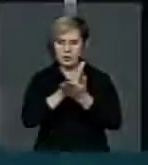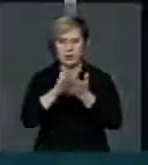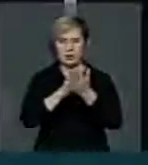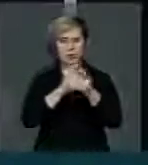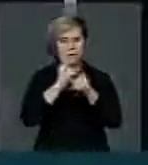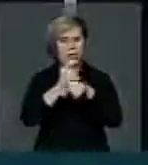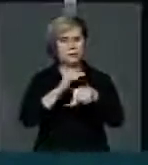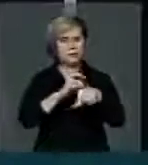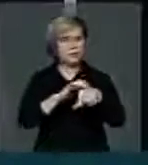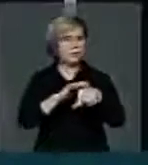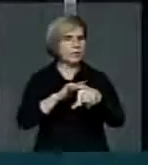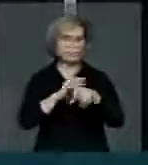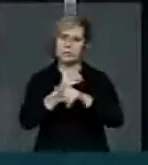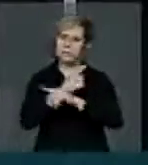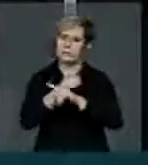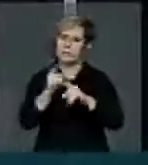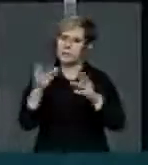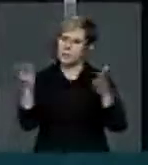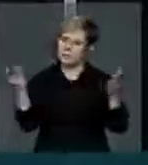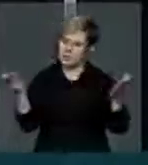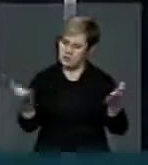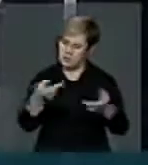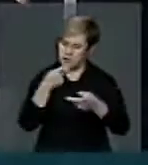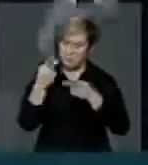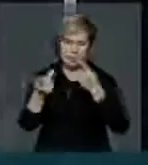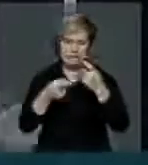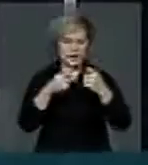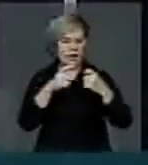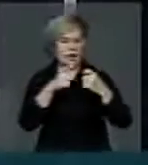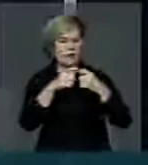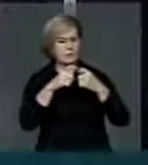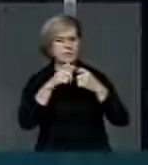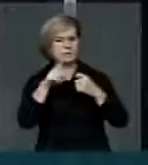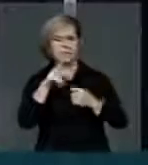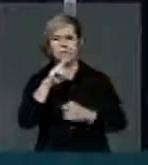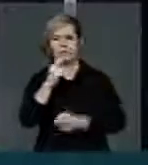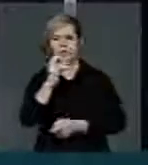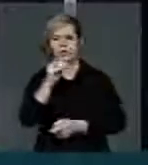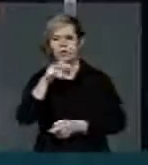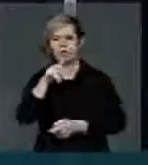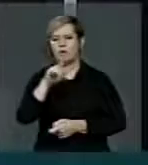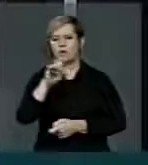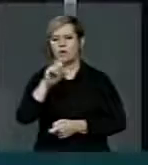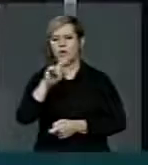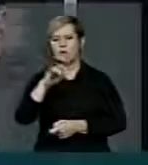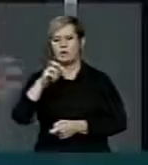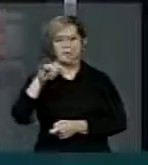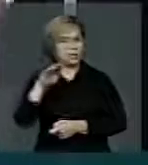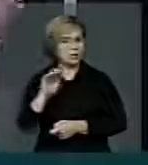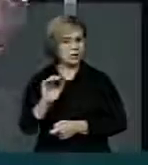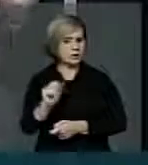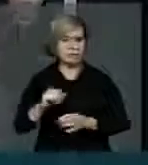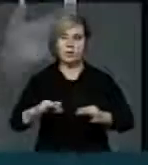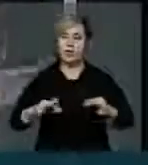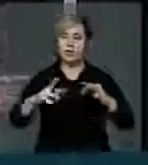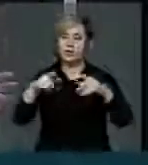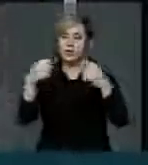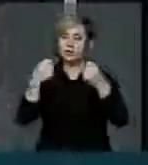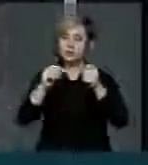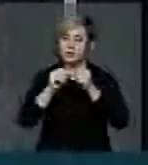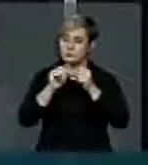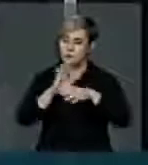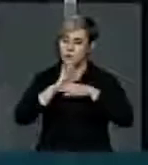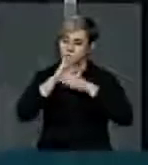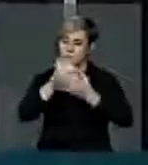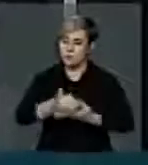dizer aqui que medicina é holística, que todos têm que fazer medicina, ninguém contesta, todos têm que colaborar.